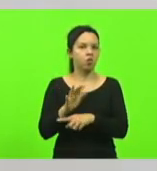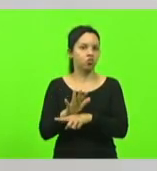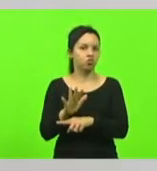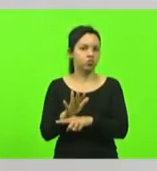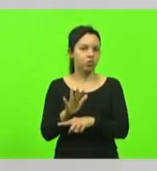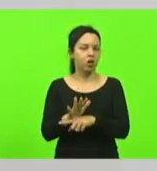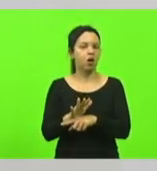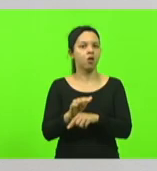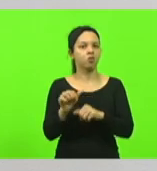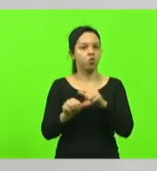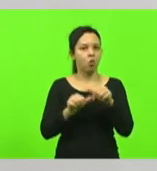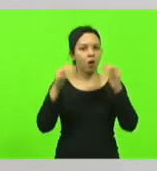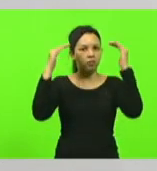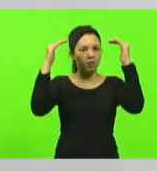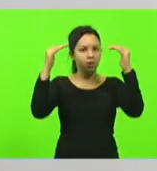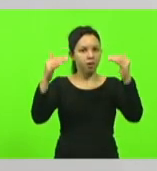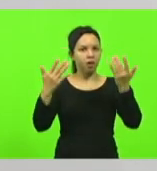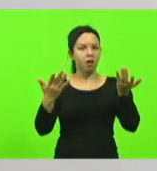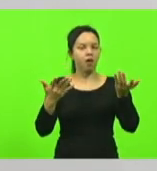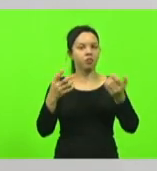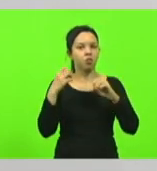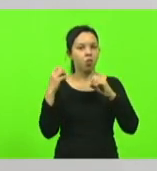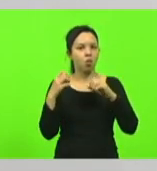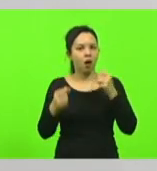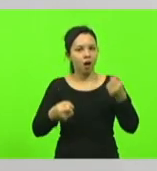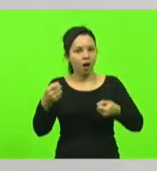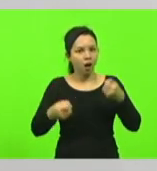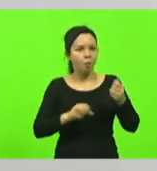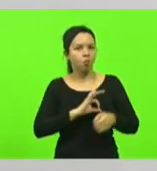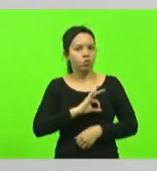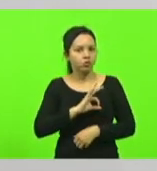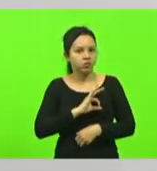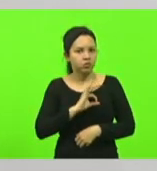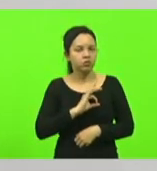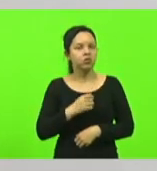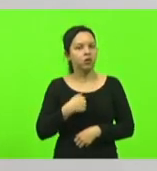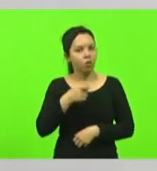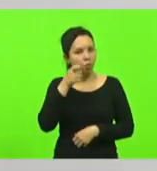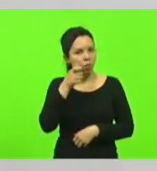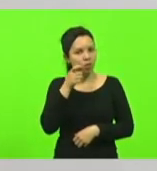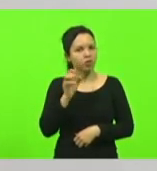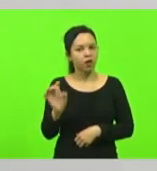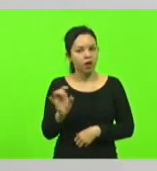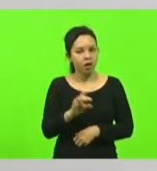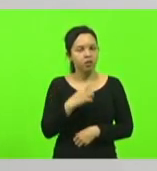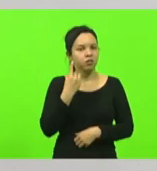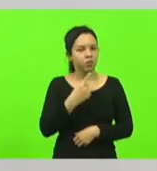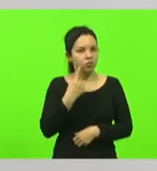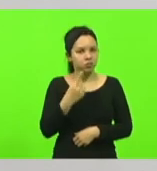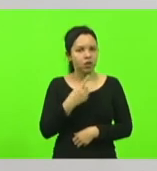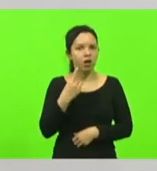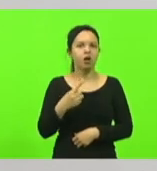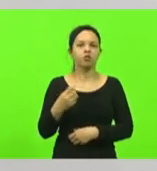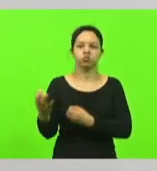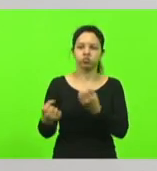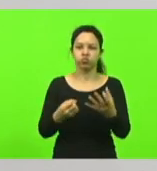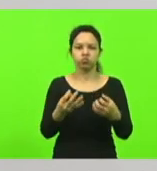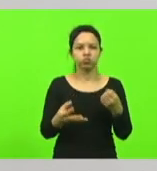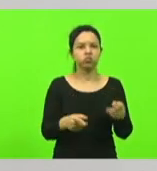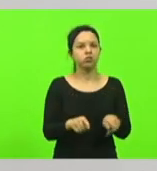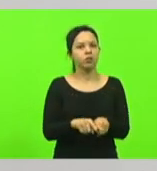telhado, viaturas. Eu acompanhei a distribuição de cada um dos deputados aqui, muito importante isso, kits.